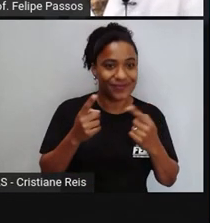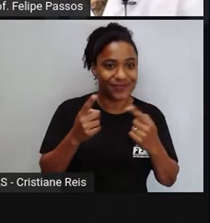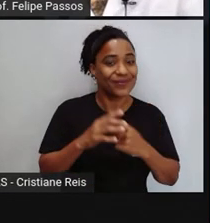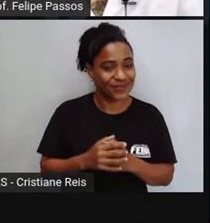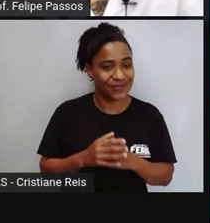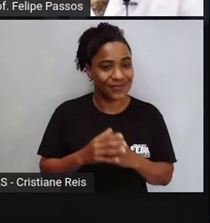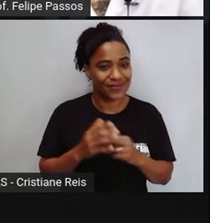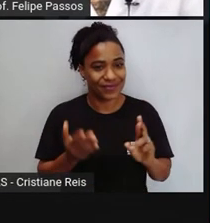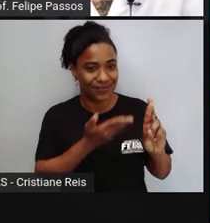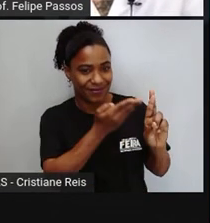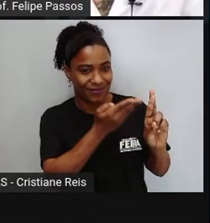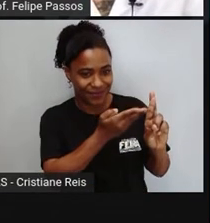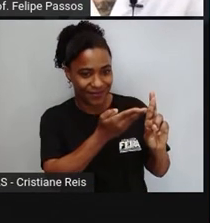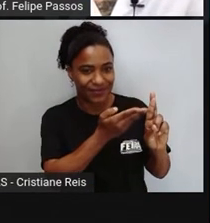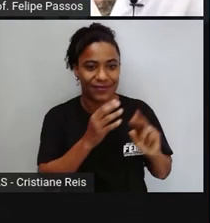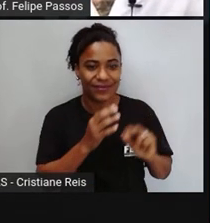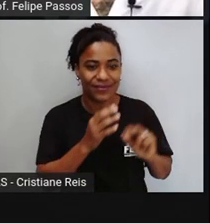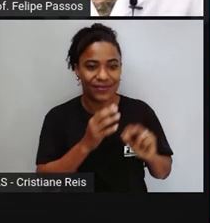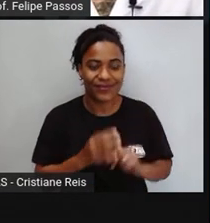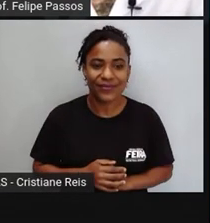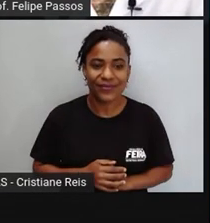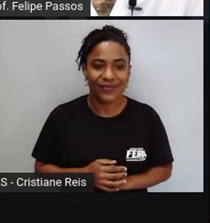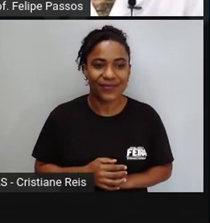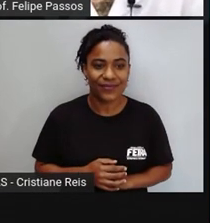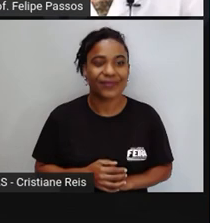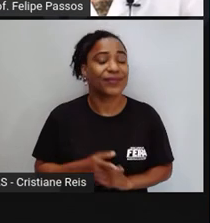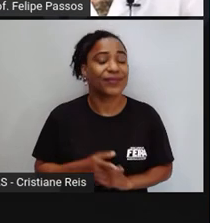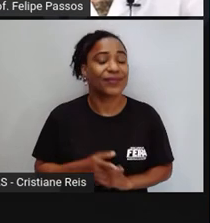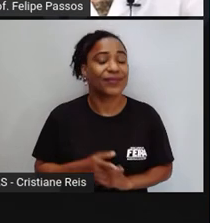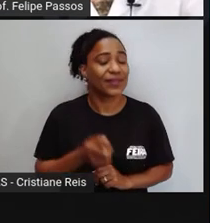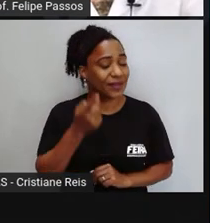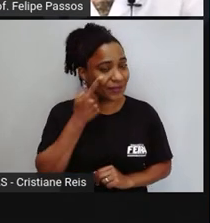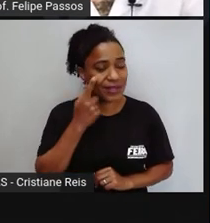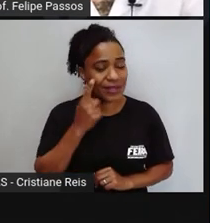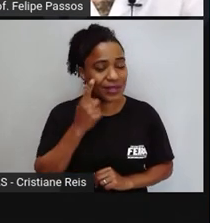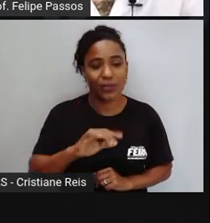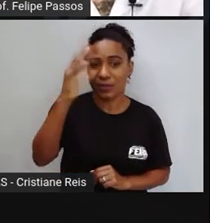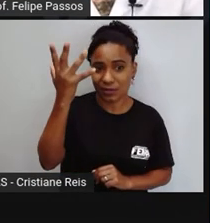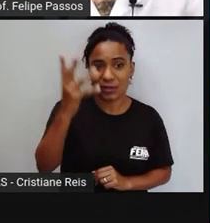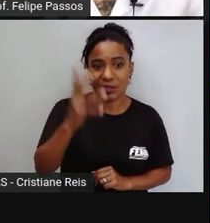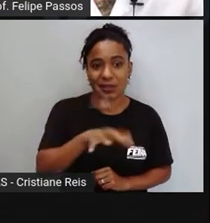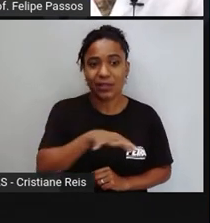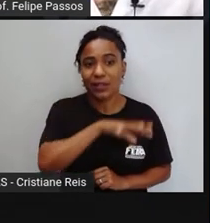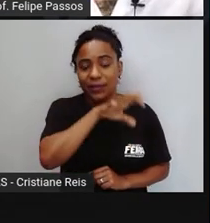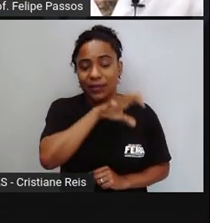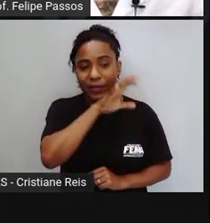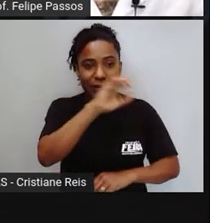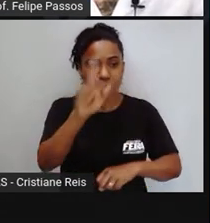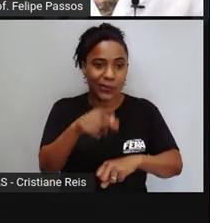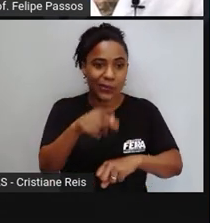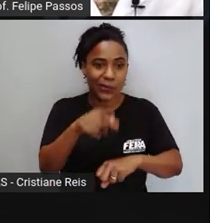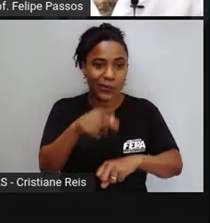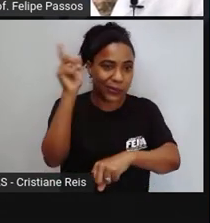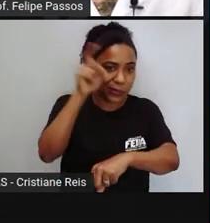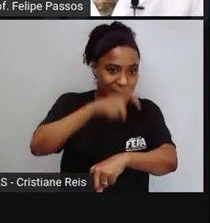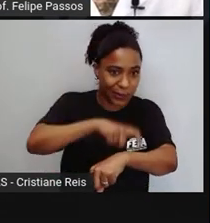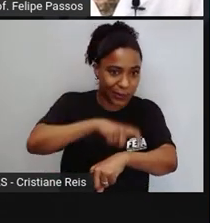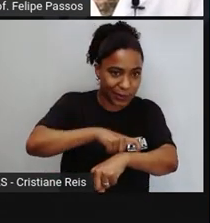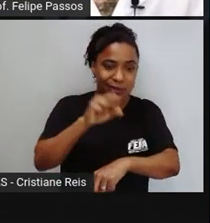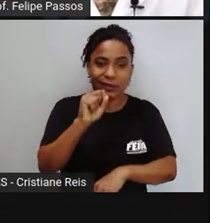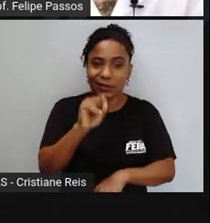vamos ficar atentos sobre esses acidentes com animais peçonhentos. Como vocês viram aí, se aconteceu o acidente,